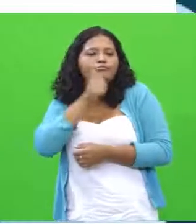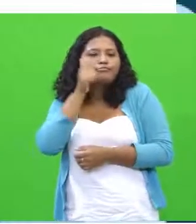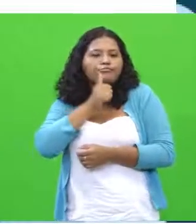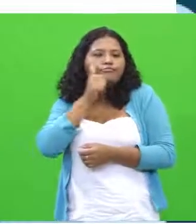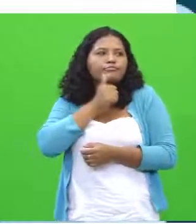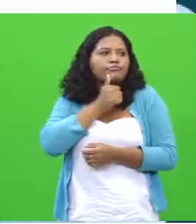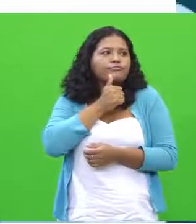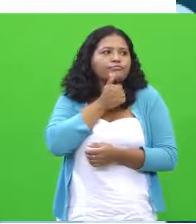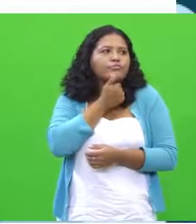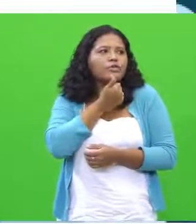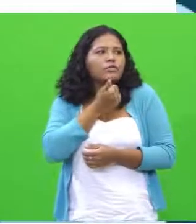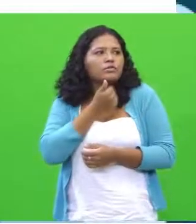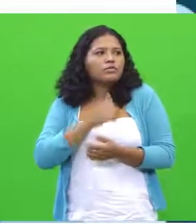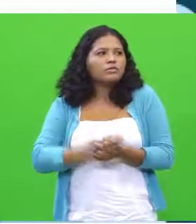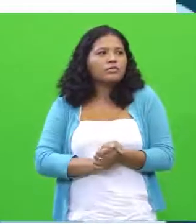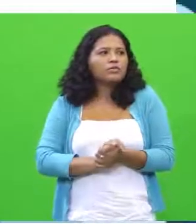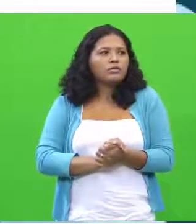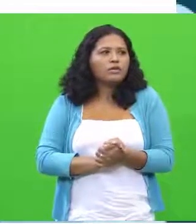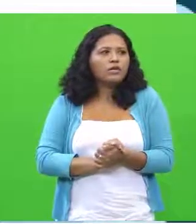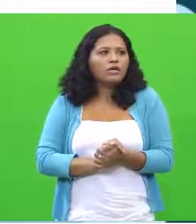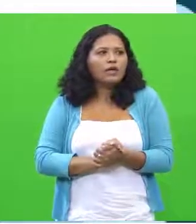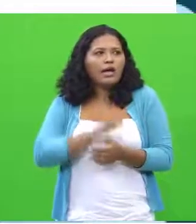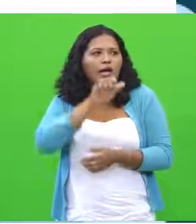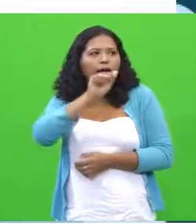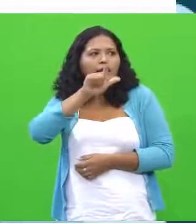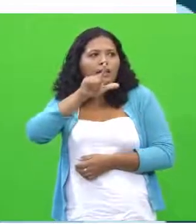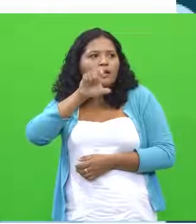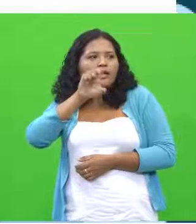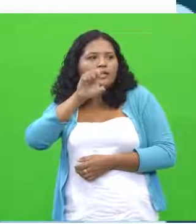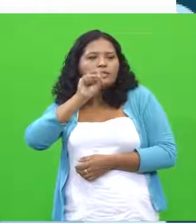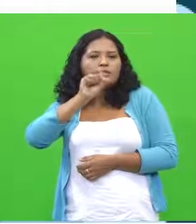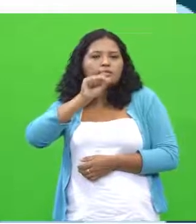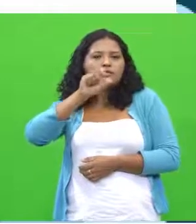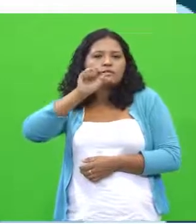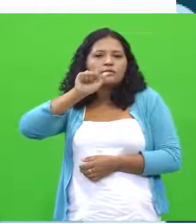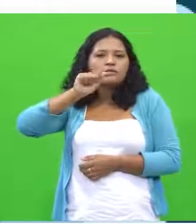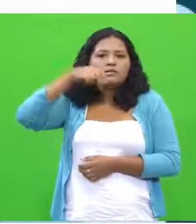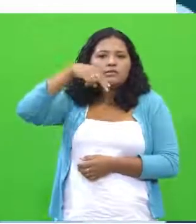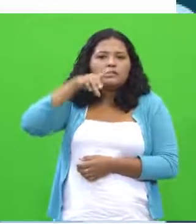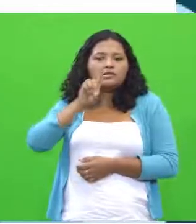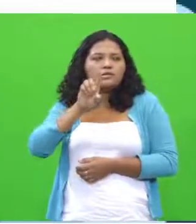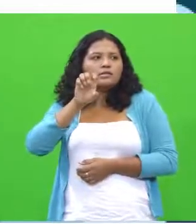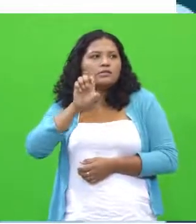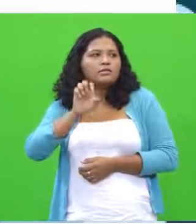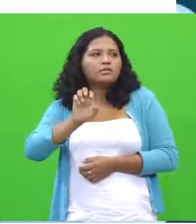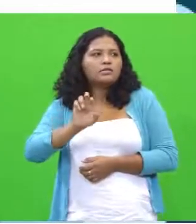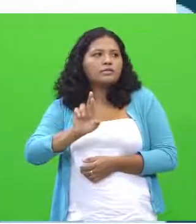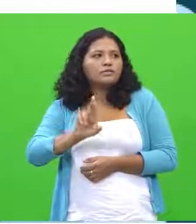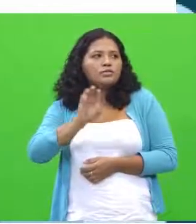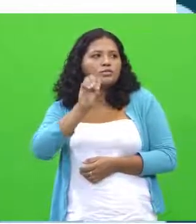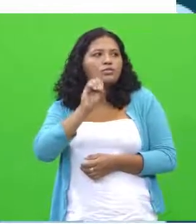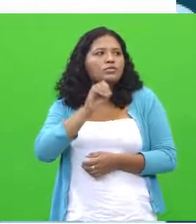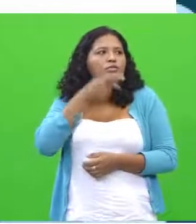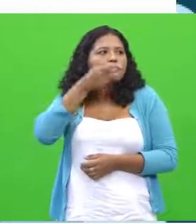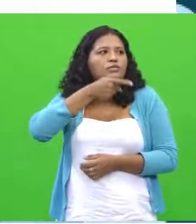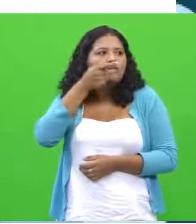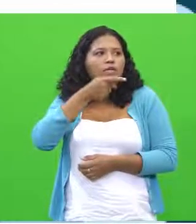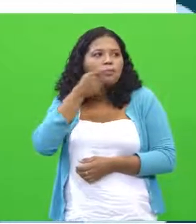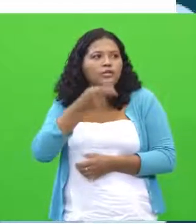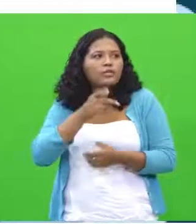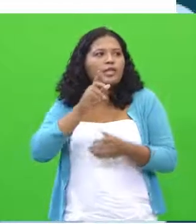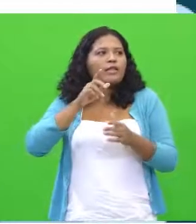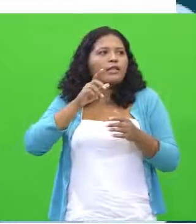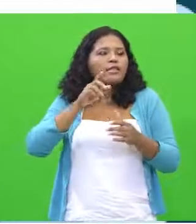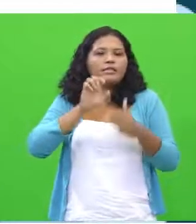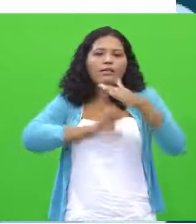empresa de monitoração e análise de mídias. As redes sociais são ótimas. Vale ressaltar aí, interessante, Lúcia,